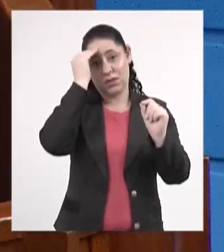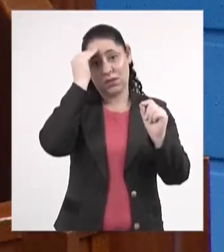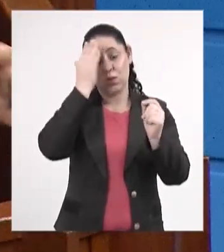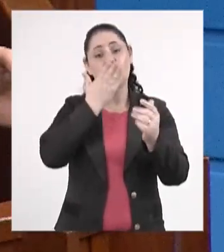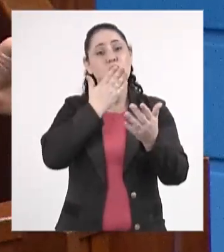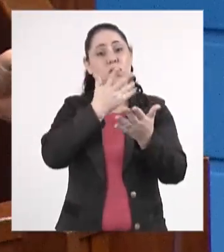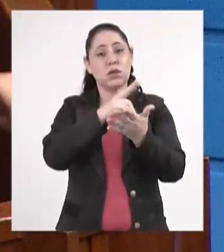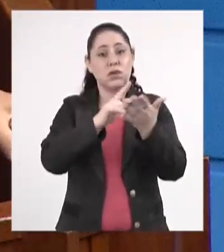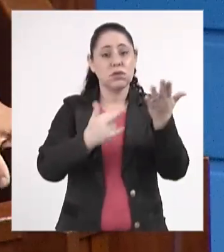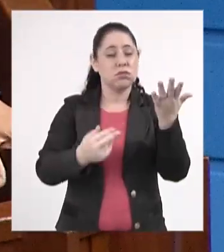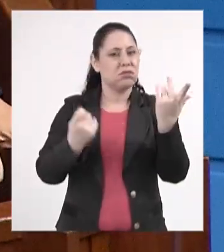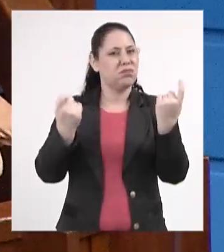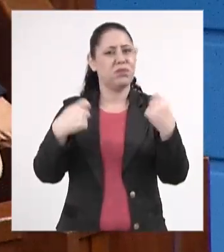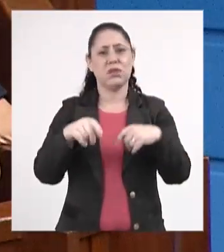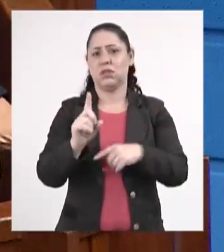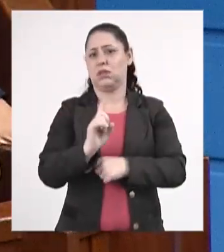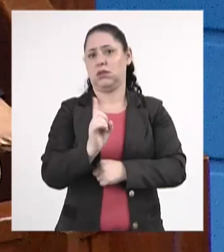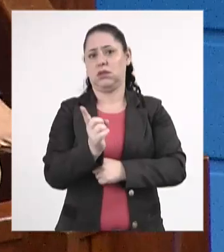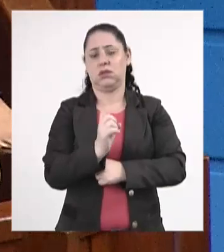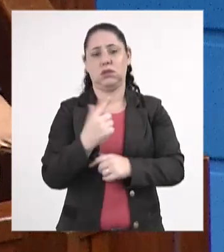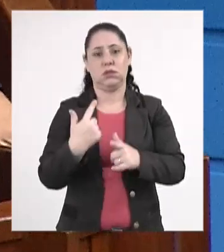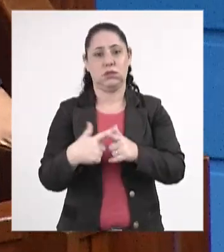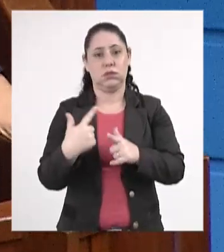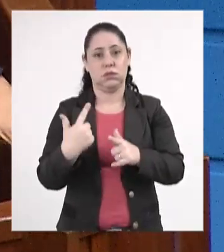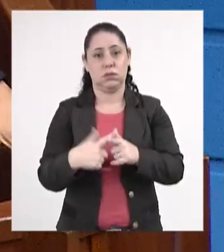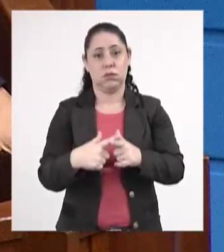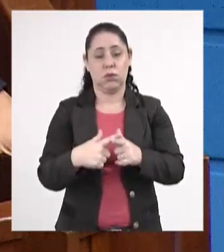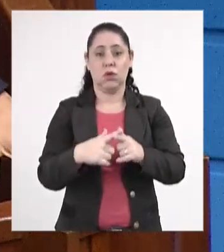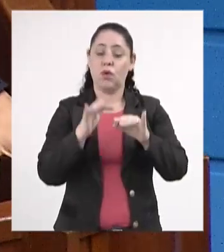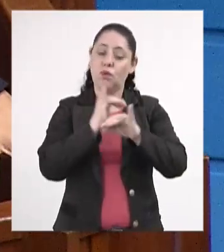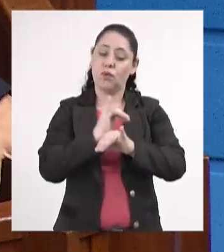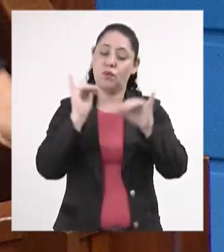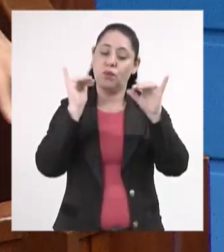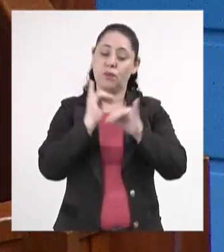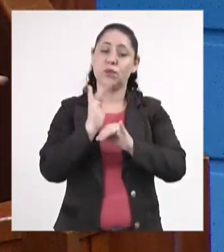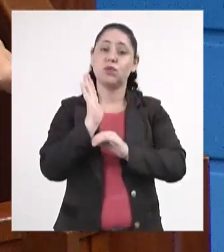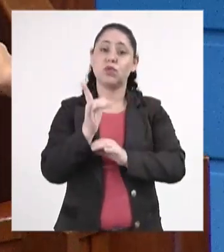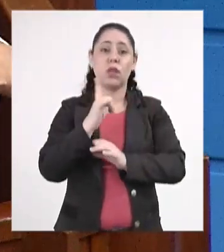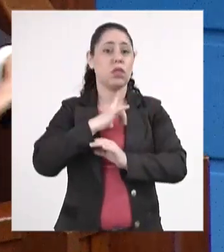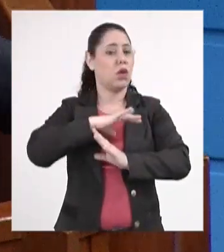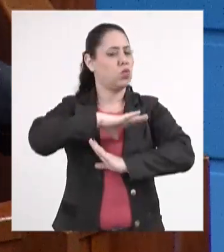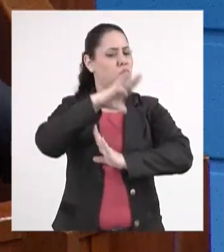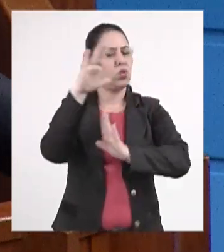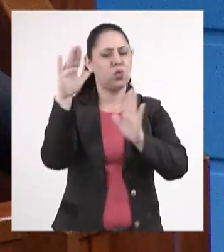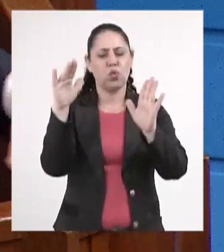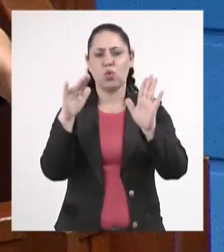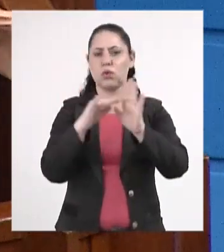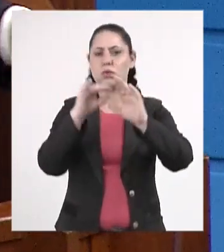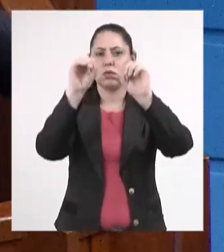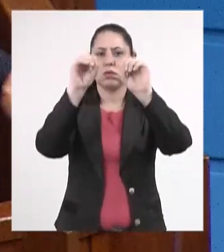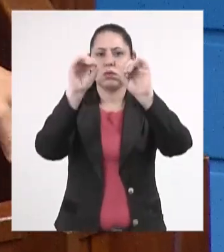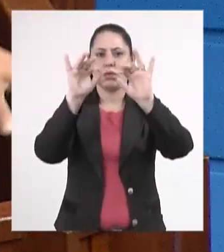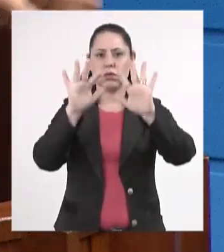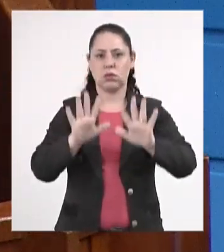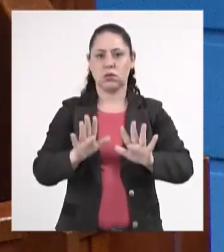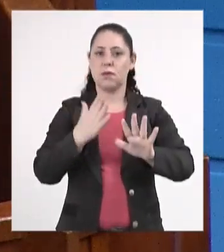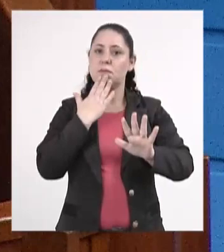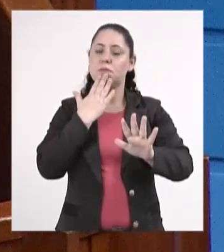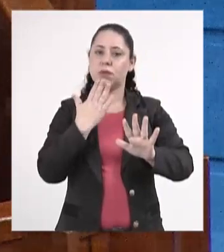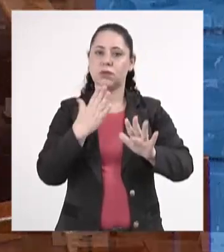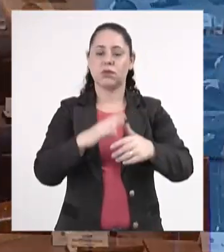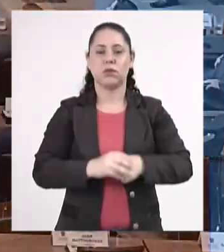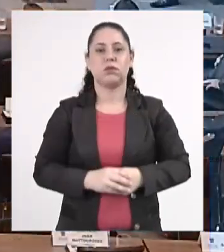requerimento é desnecessário, porque as informações já estão todas publicadas, que ele está pedindo.